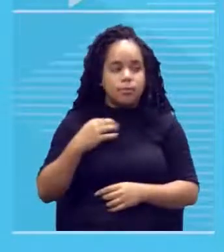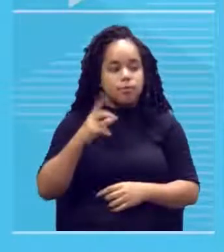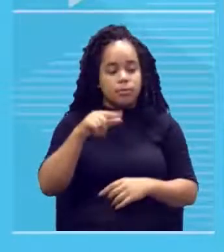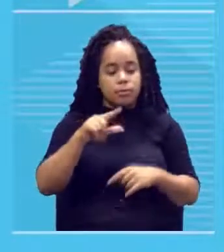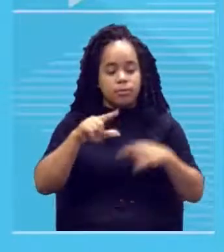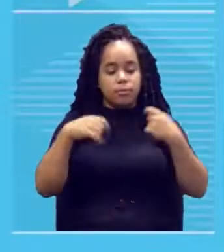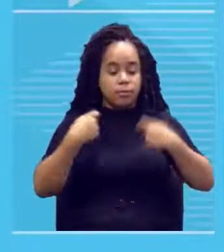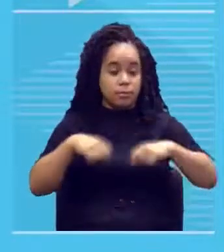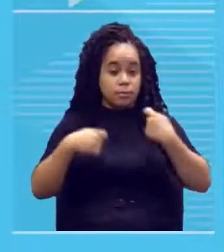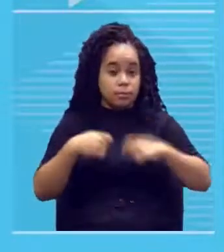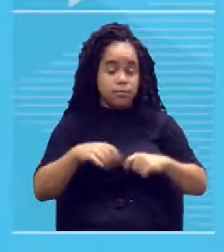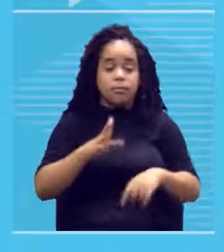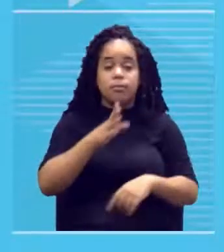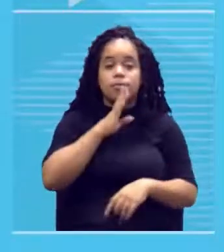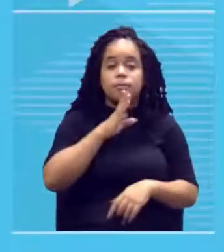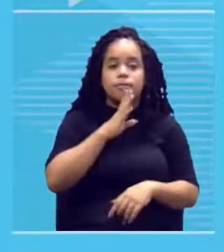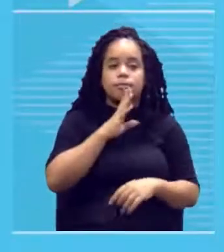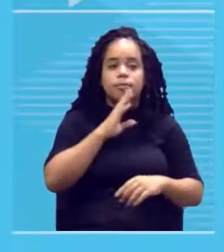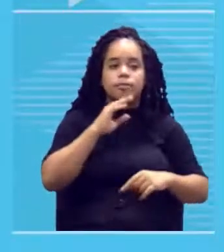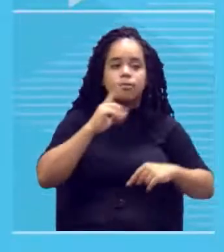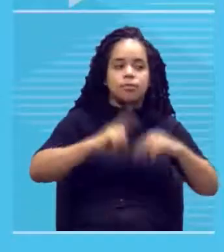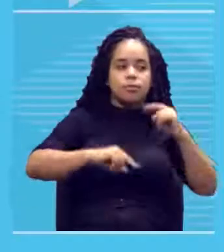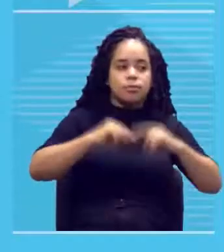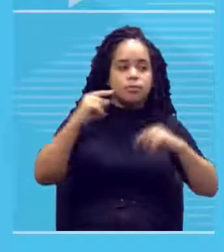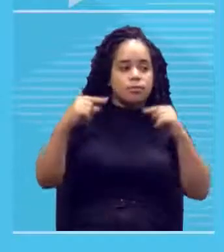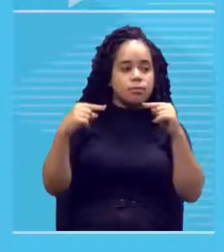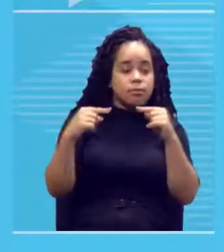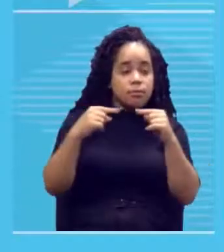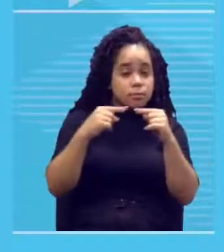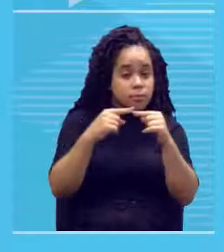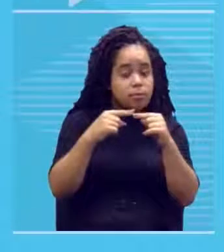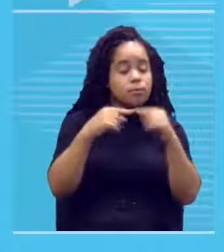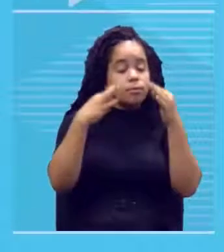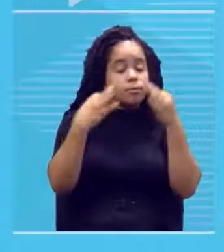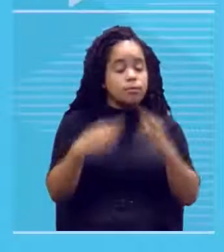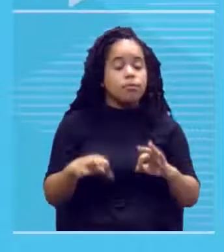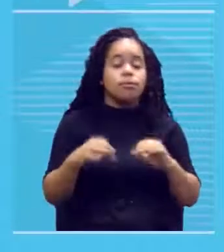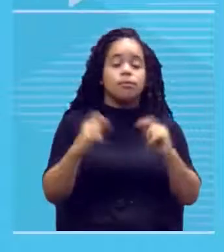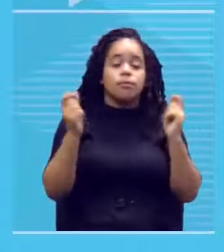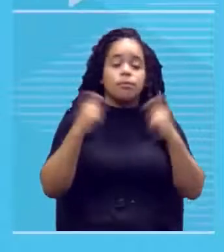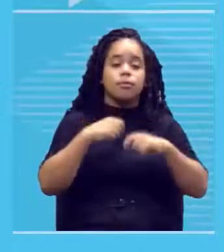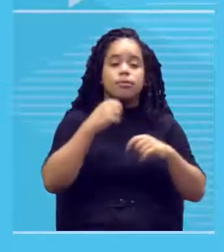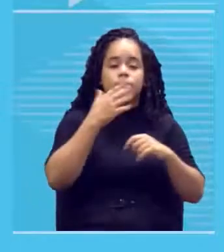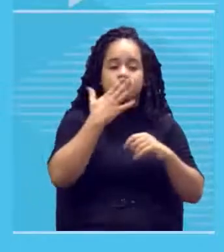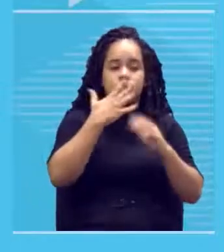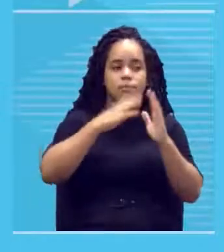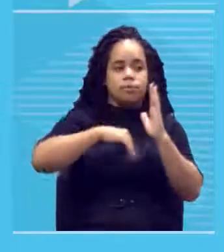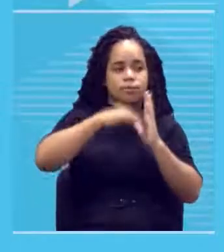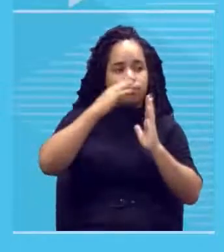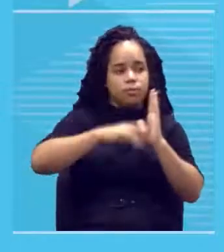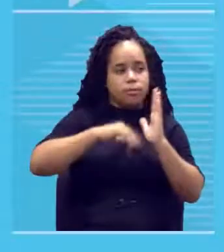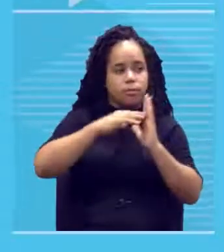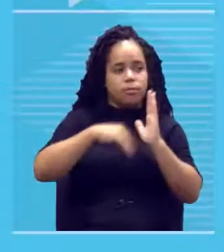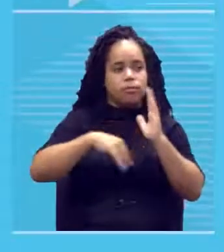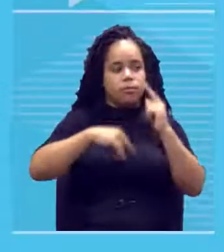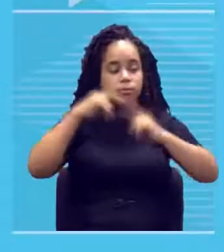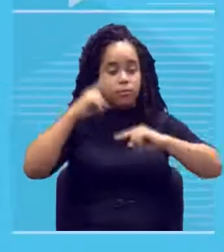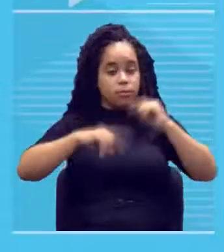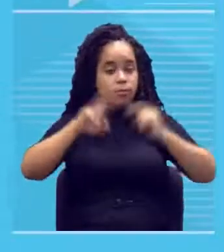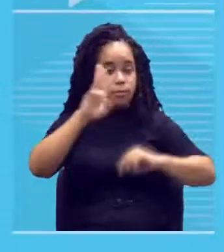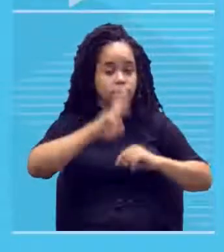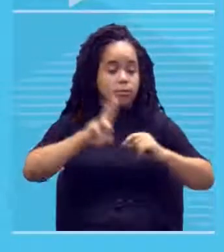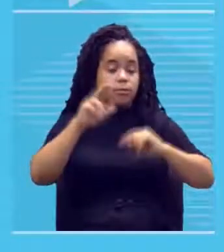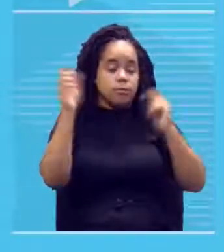usar bem e a coisa ser durável. Os materiais mais utilizados para a realização de pintura são pincéis, espátulas,